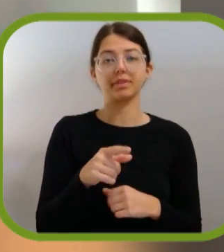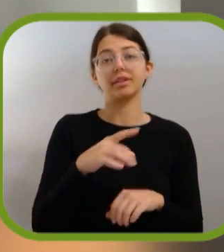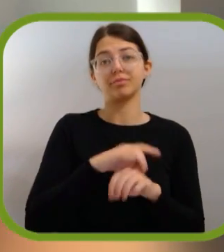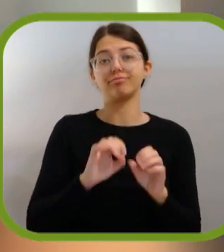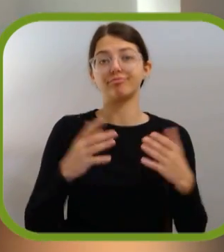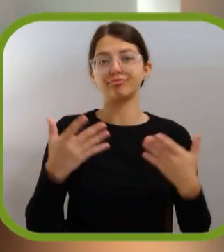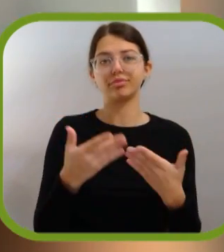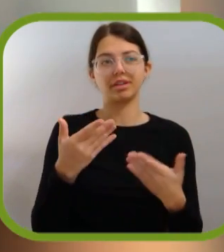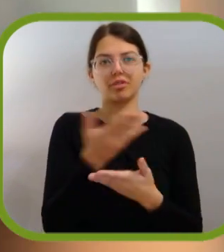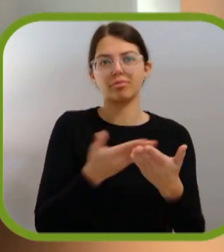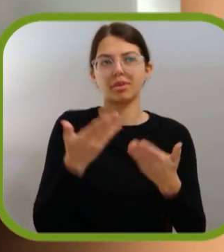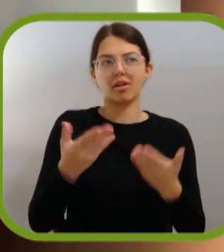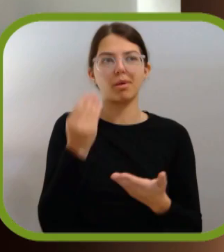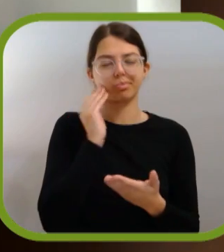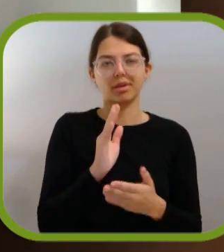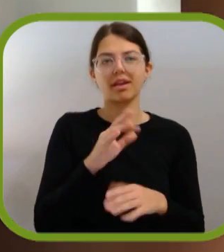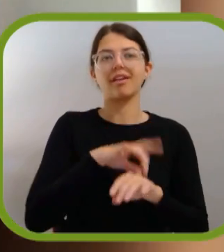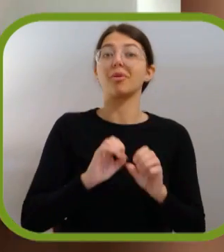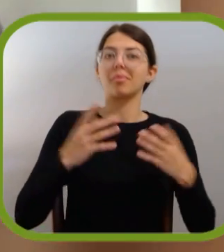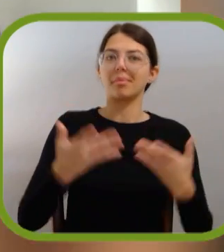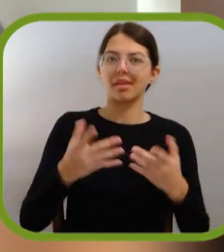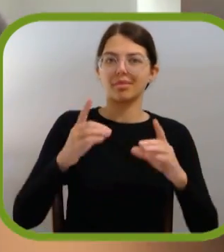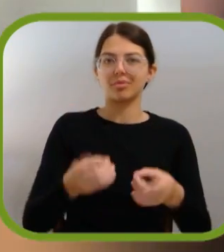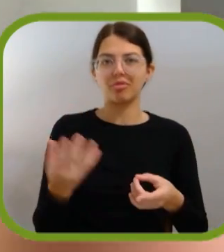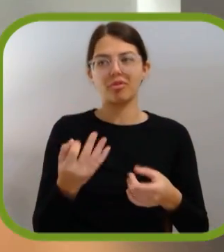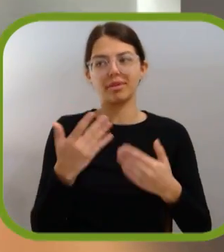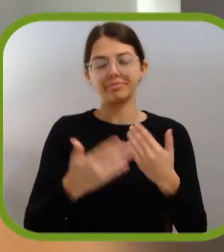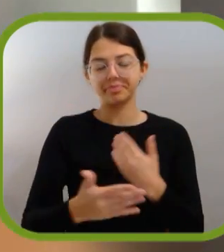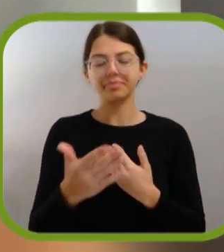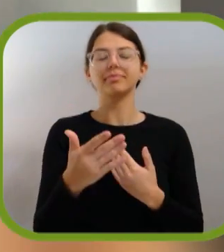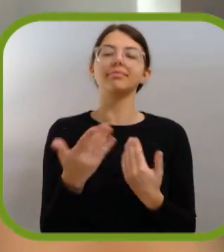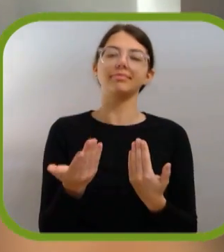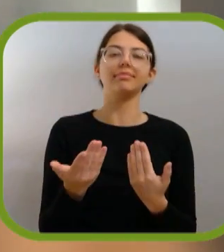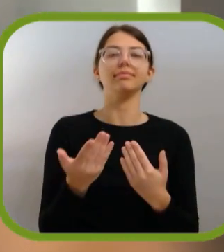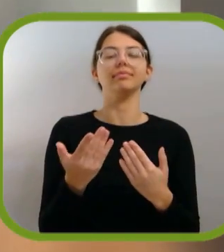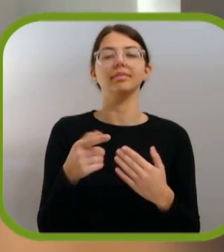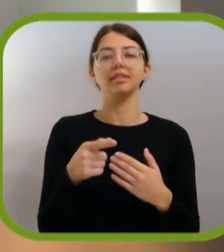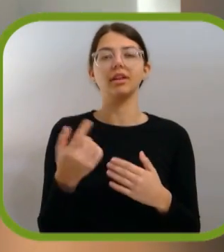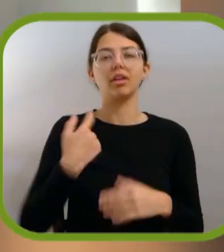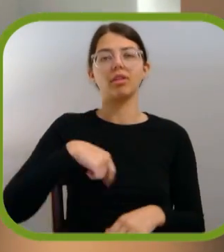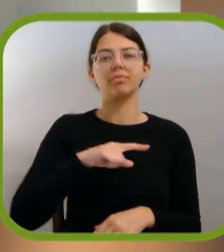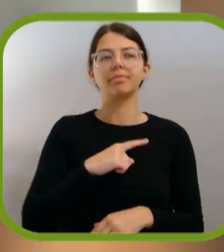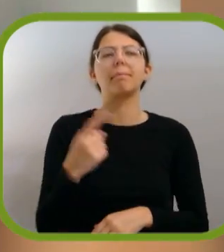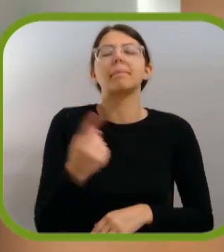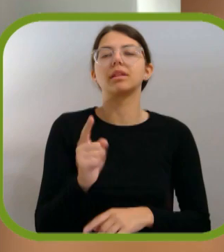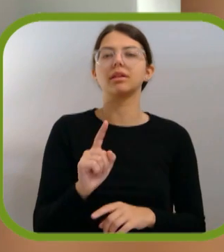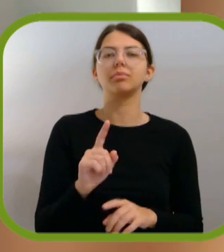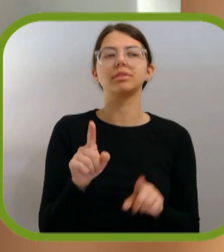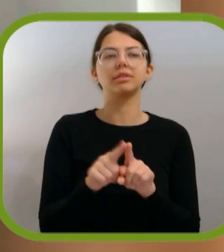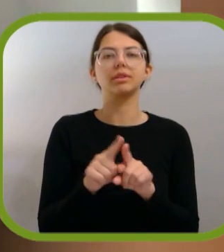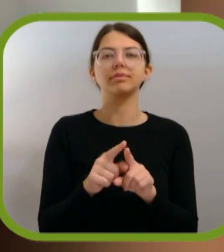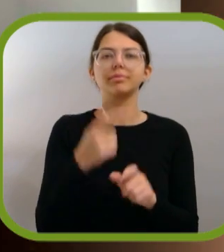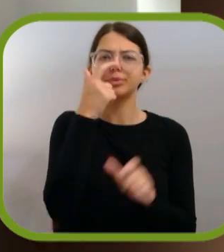a pandemia, e agora quase todas as conversas começam assim, desde que começou a pandemia, mas nós tivemos um... não foi uma